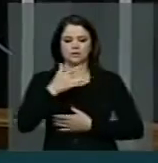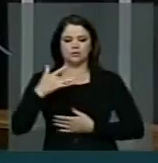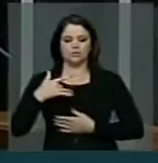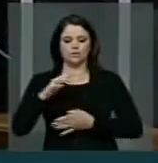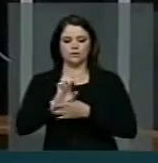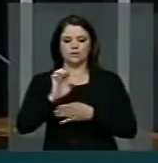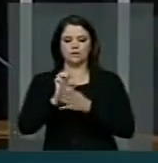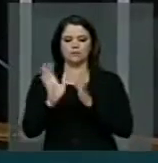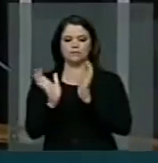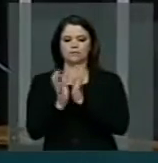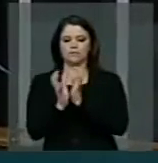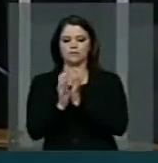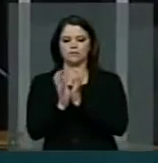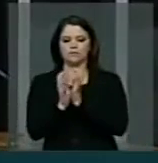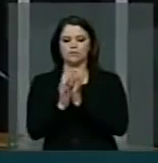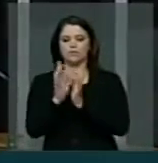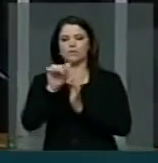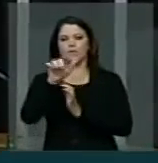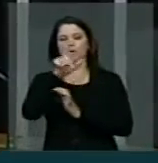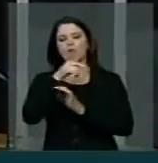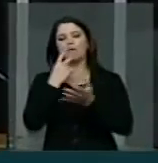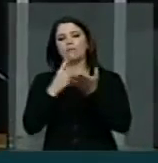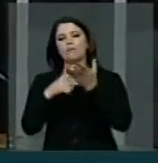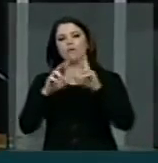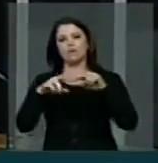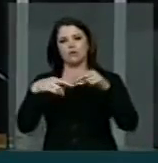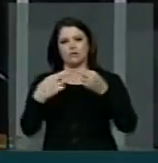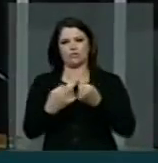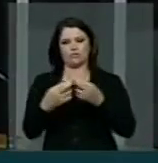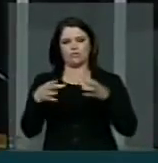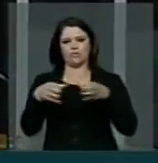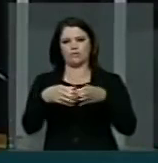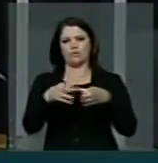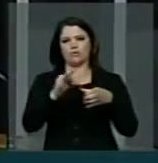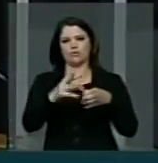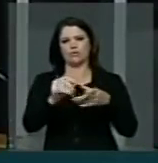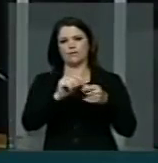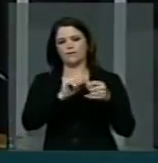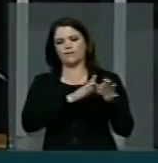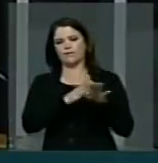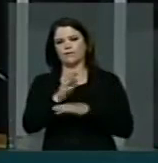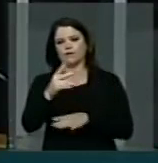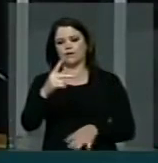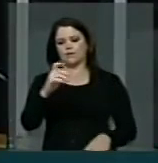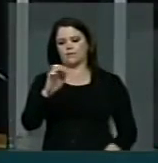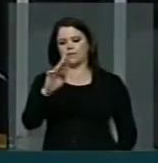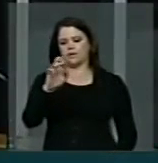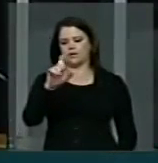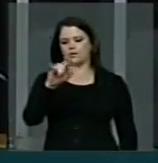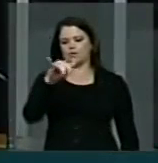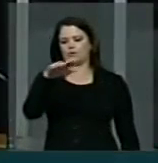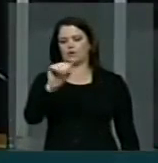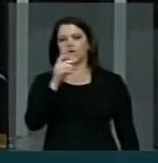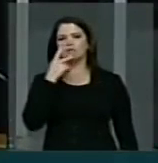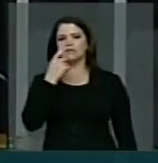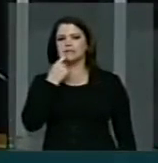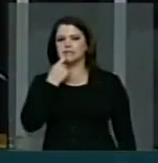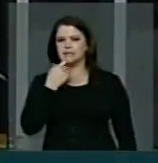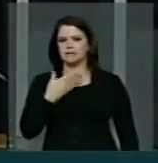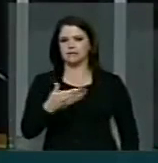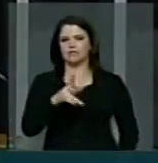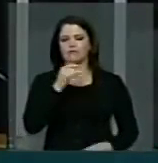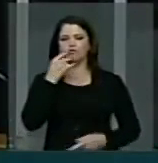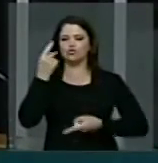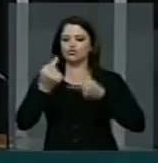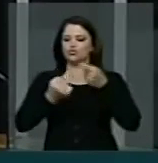Estado de Pernambuco, através de audiência pública realizada em Petrolina na última sexta-feira, ainda